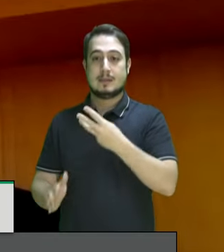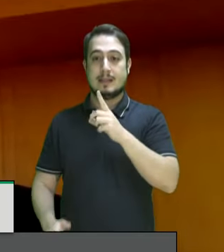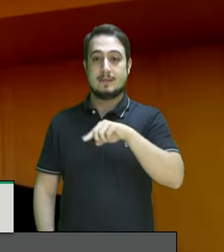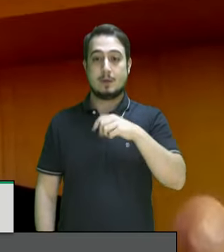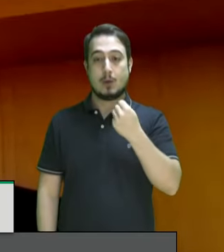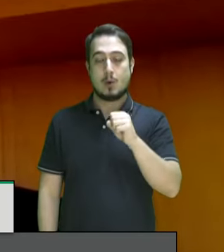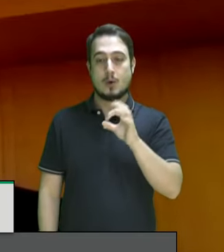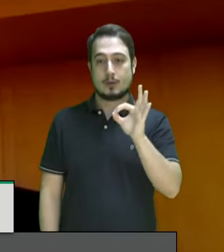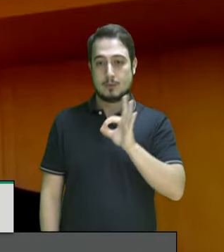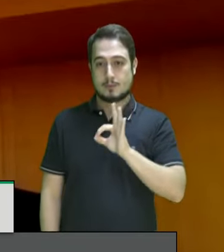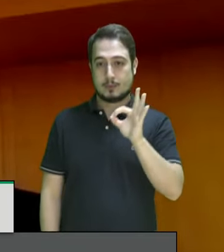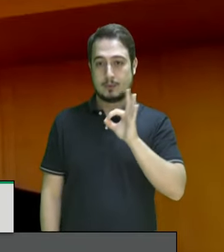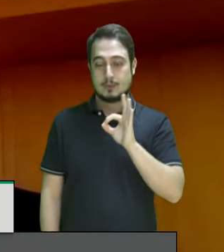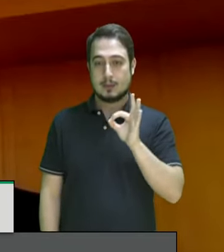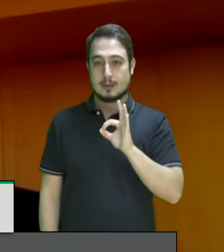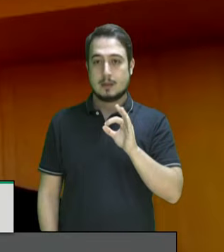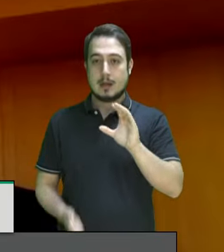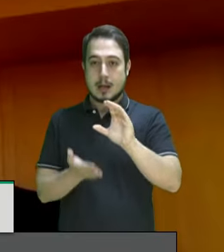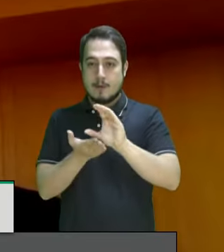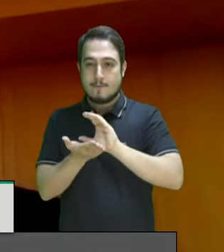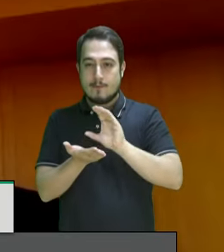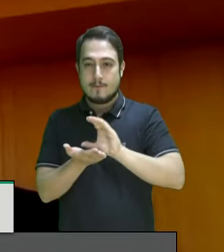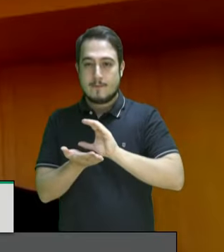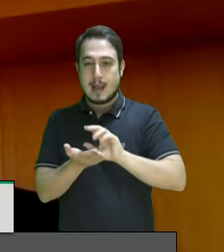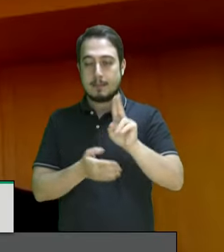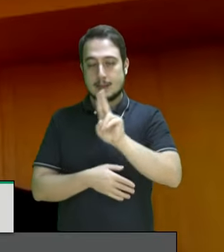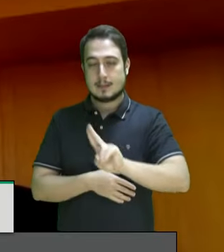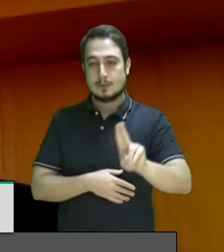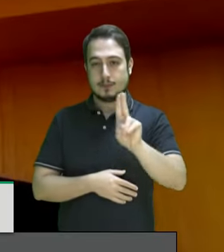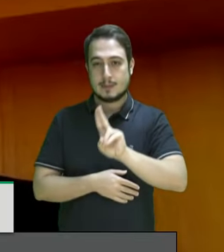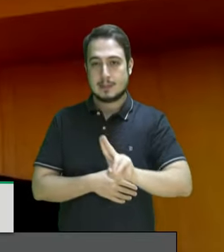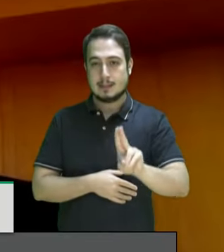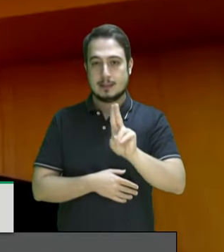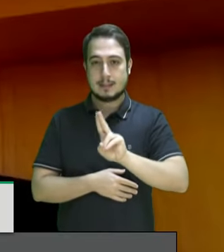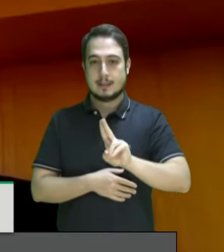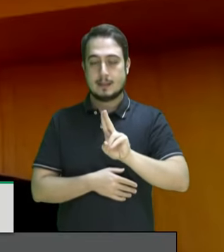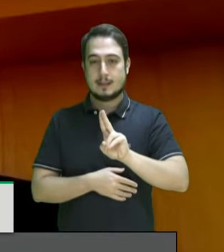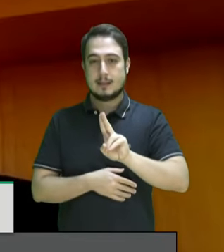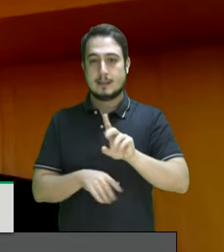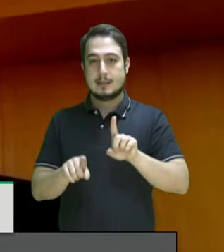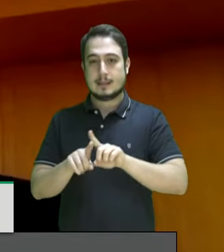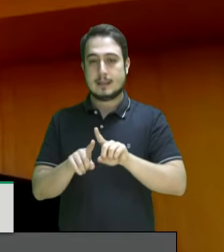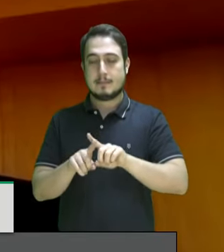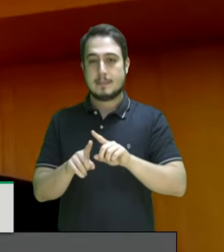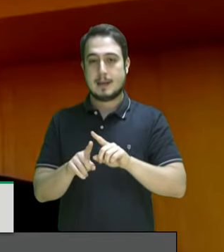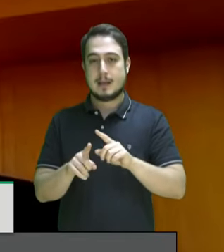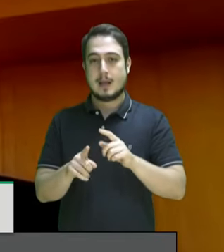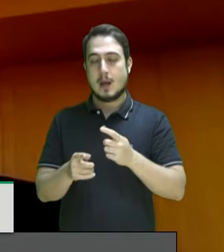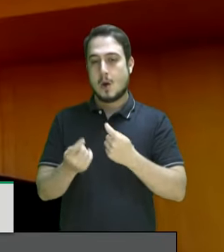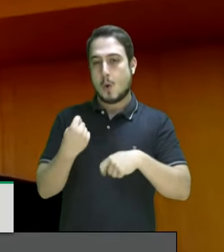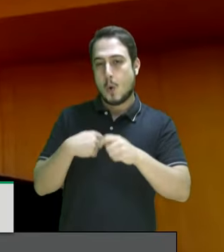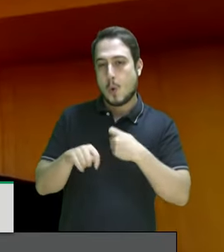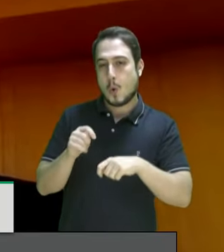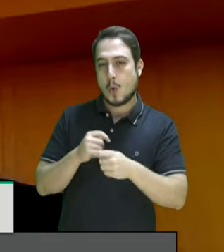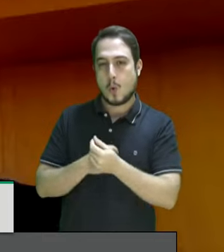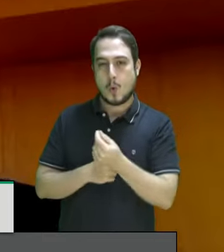% dos recursos das verbas das universidades e o orçamento de 2021